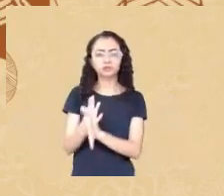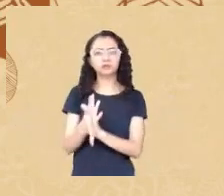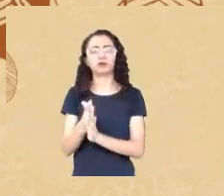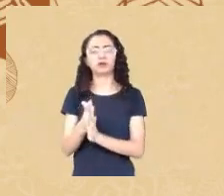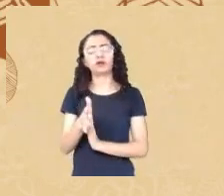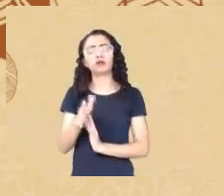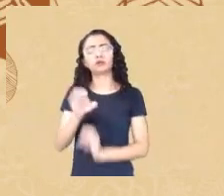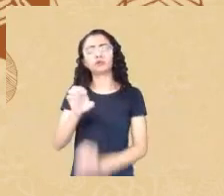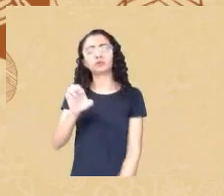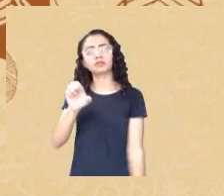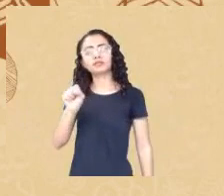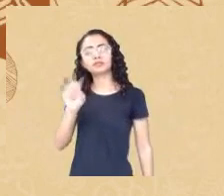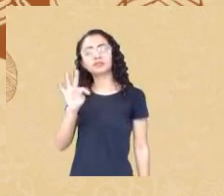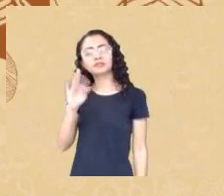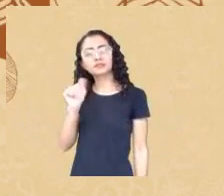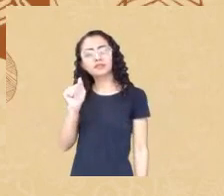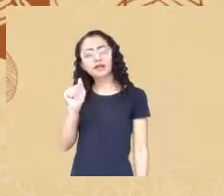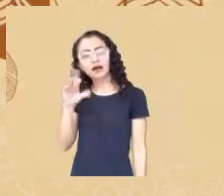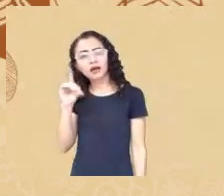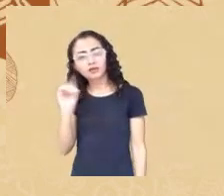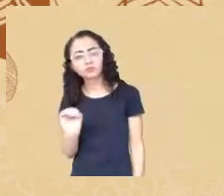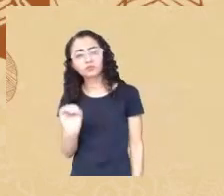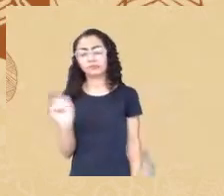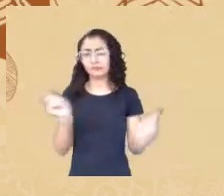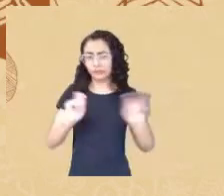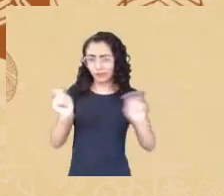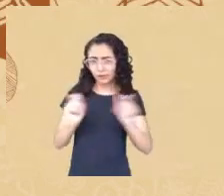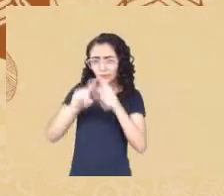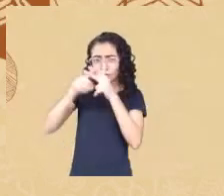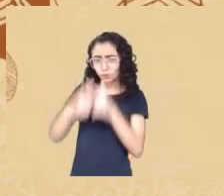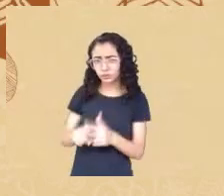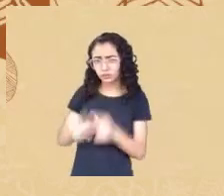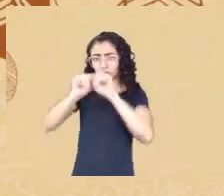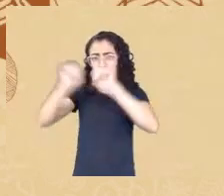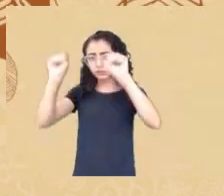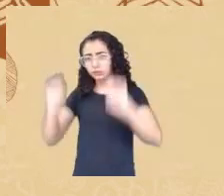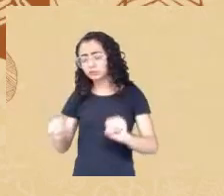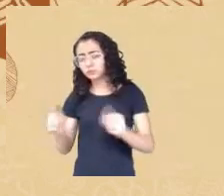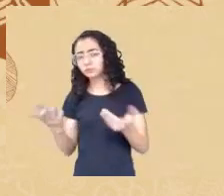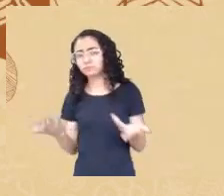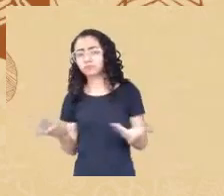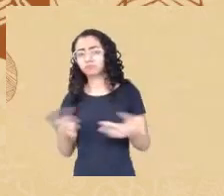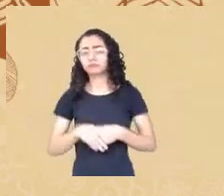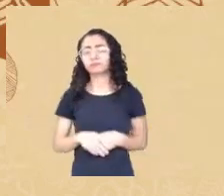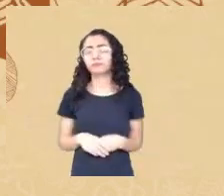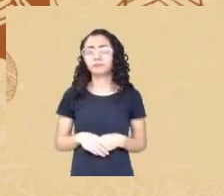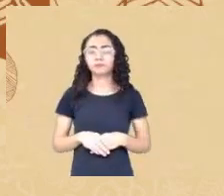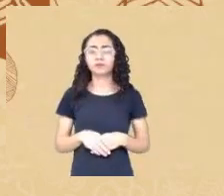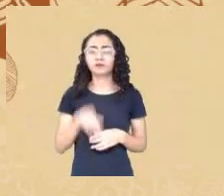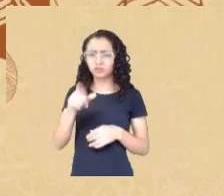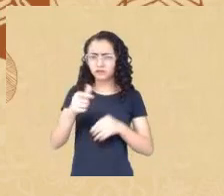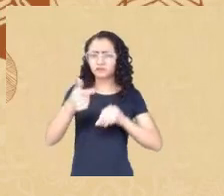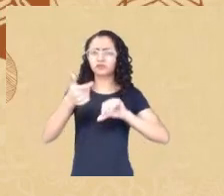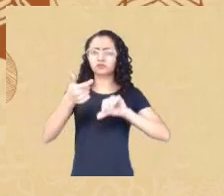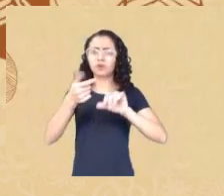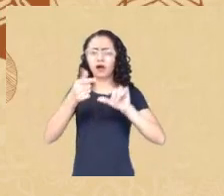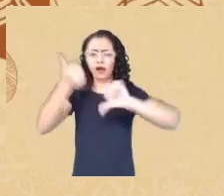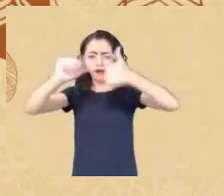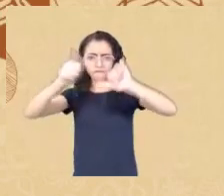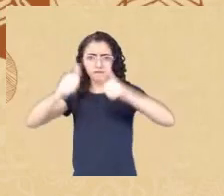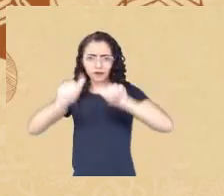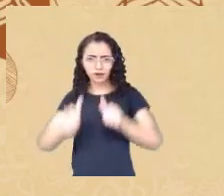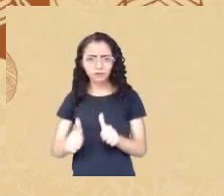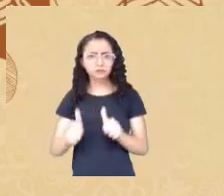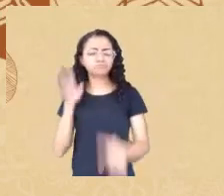consertar o sistema você fez uma análise bacana um diagnóstico bacana mas eu